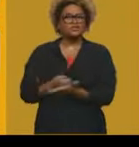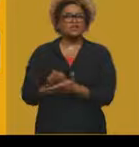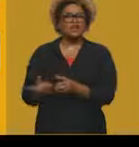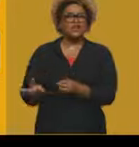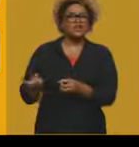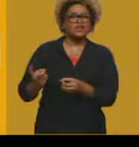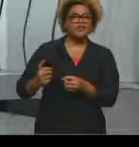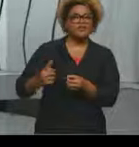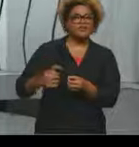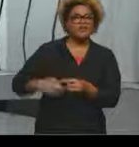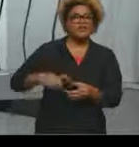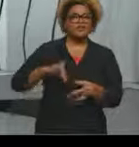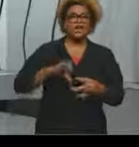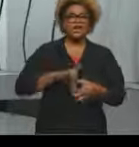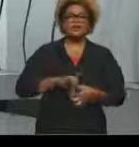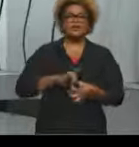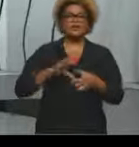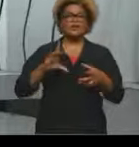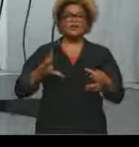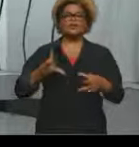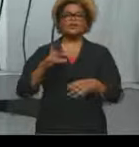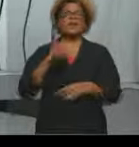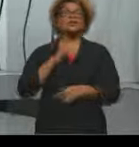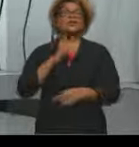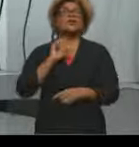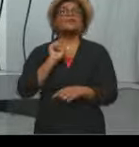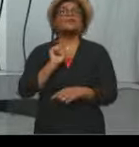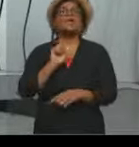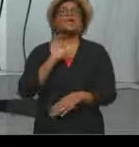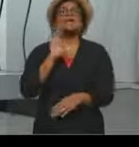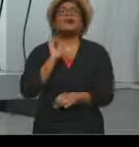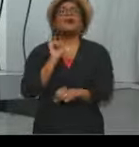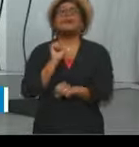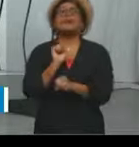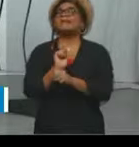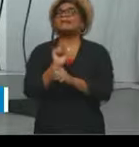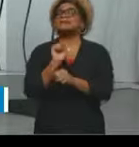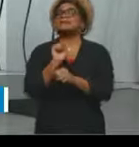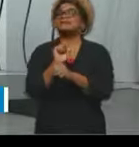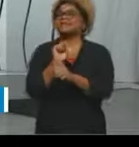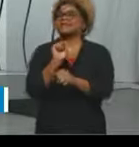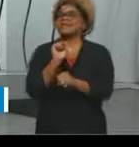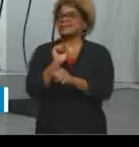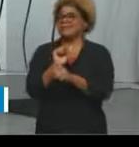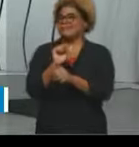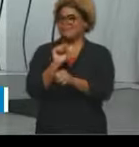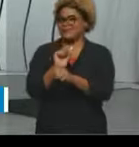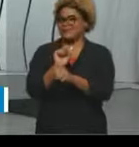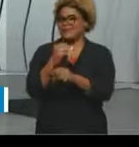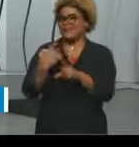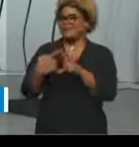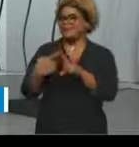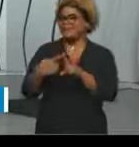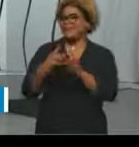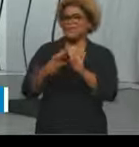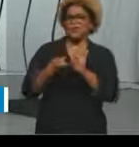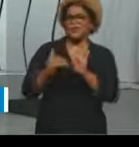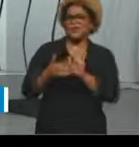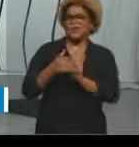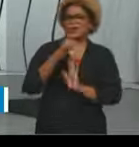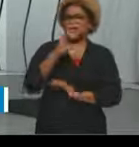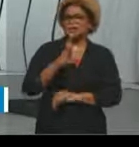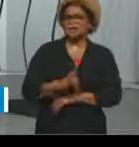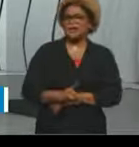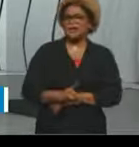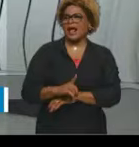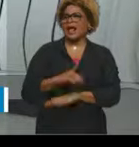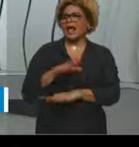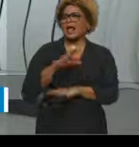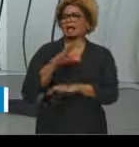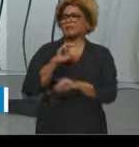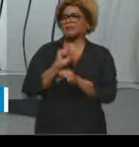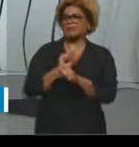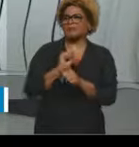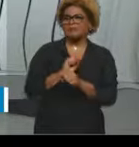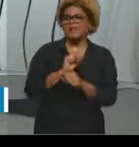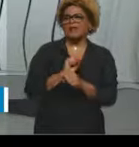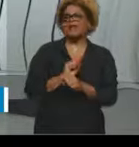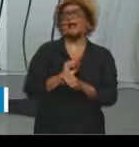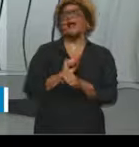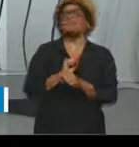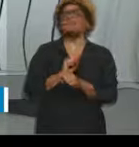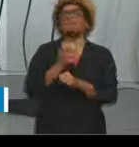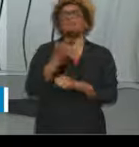a esperança de que, a partir daquele momento, os direitos que são esperados, os direitos dos cidadãos, né, que eles fossem ser